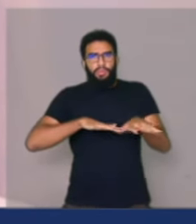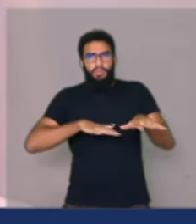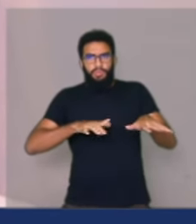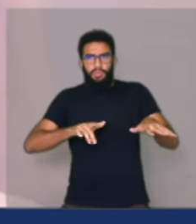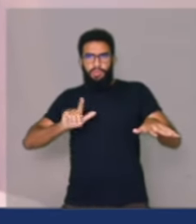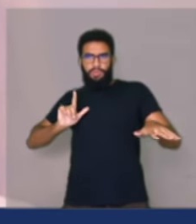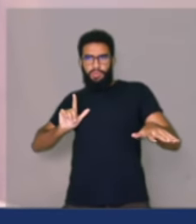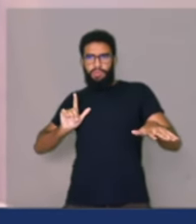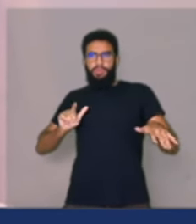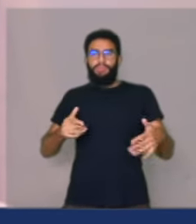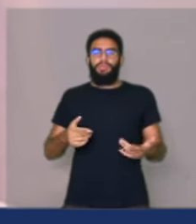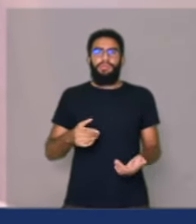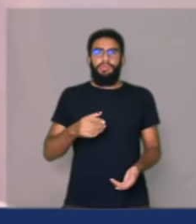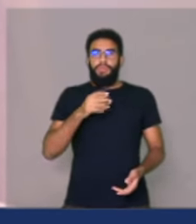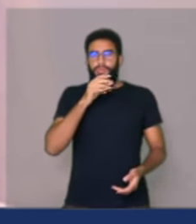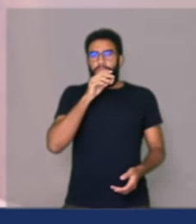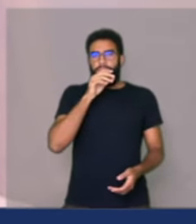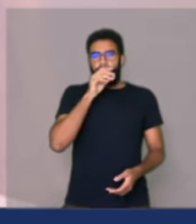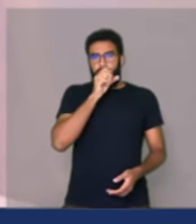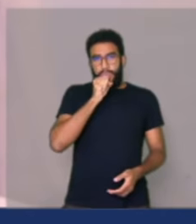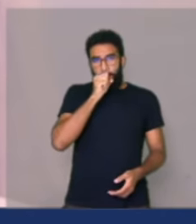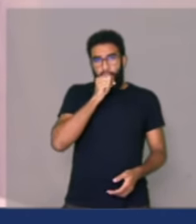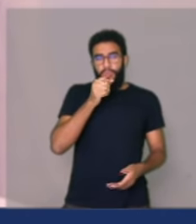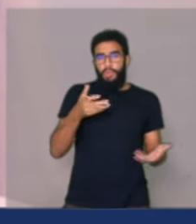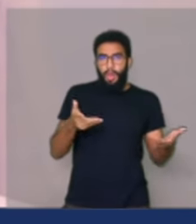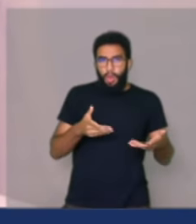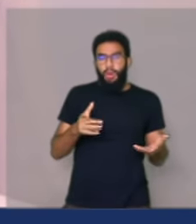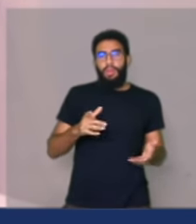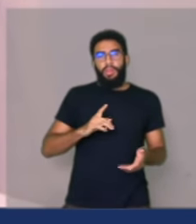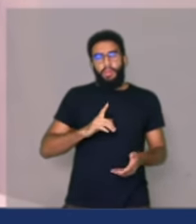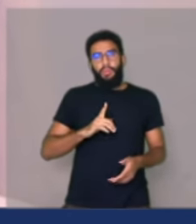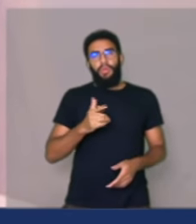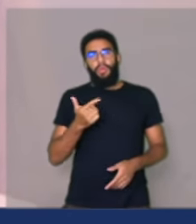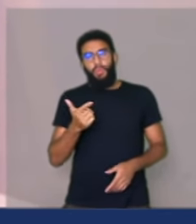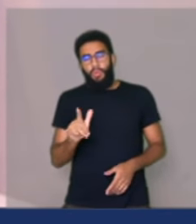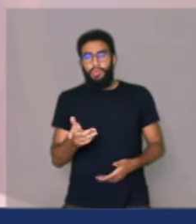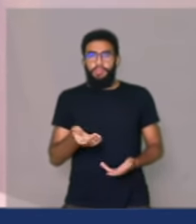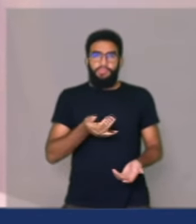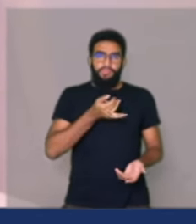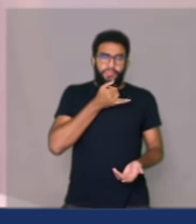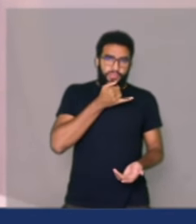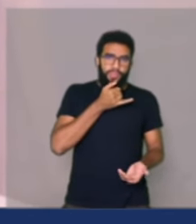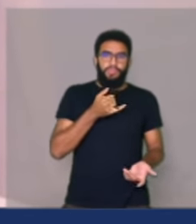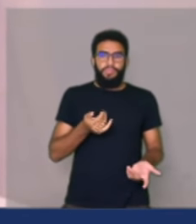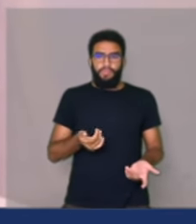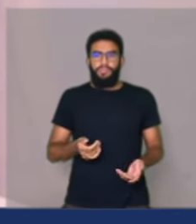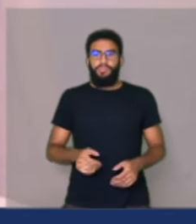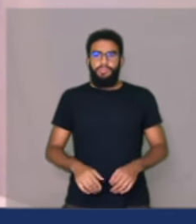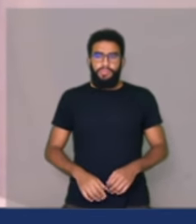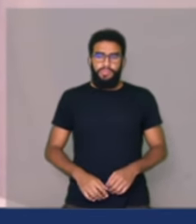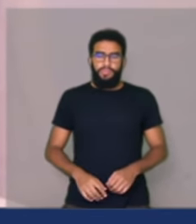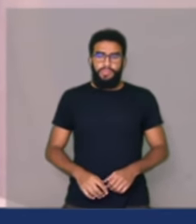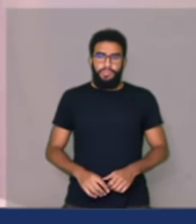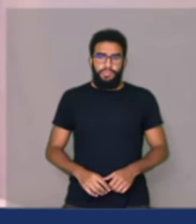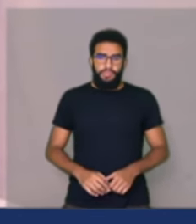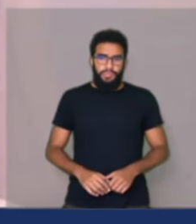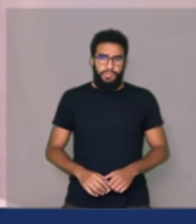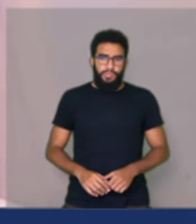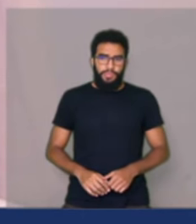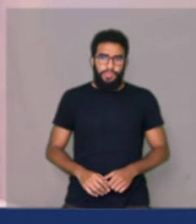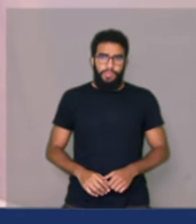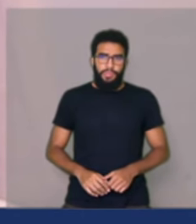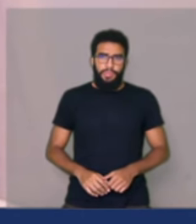final de semana, agora, mais uma tentativa. E, lamentavelmente, eles estão sentindo que a população brasileira não aguenta mais as